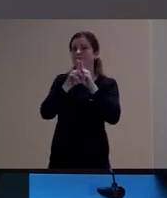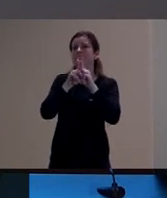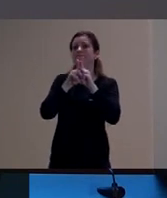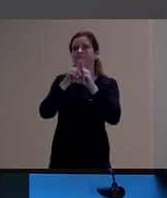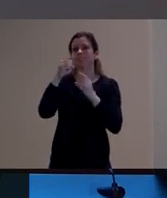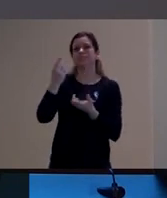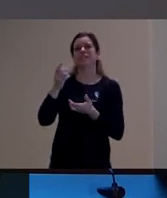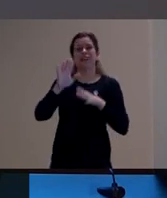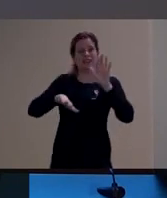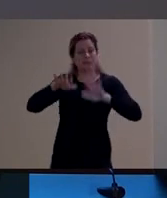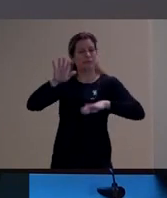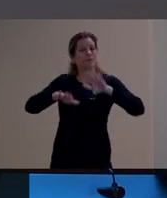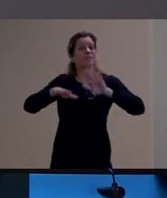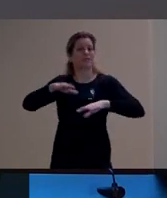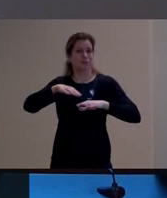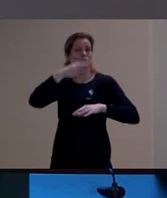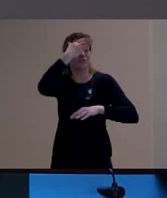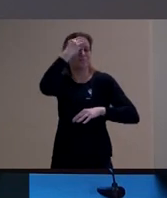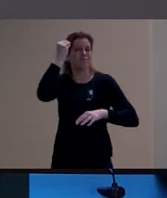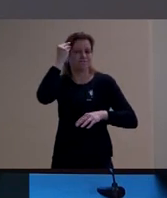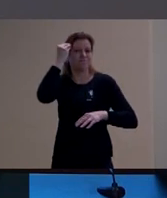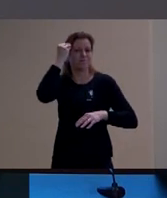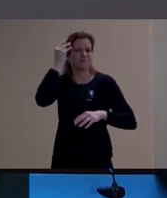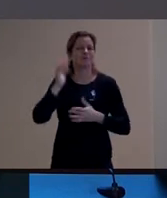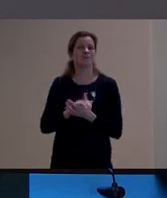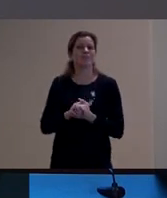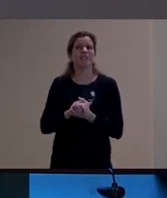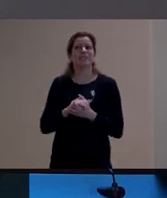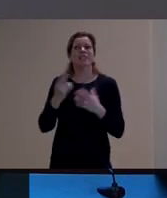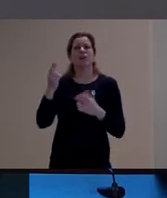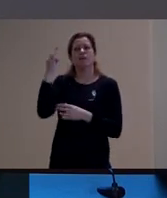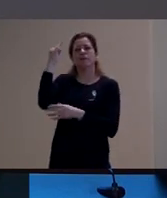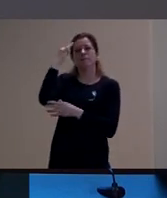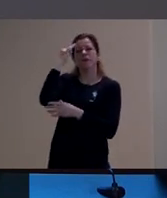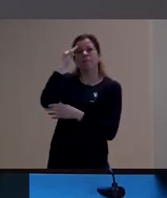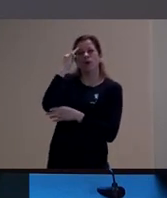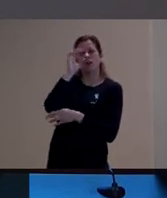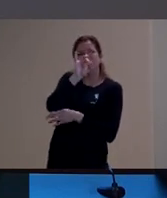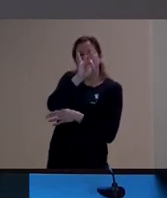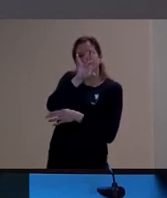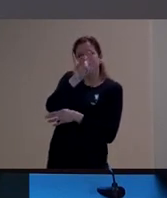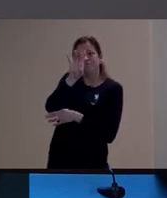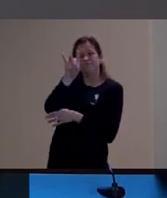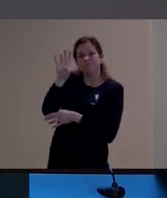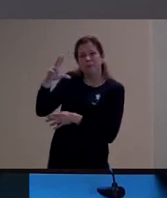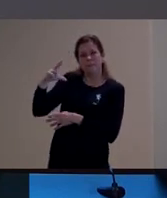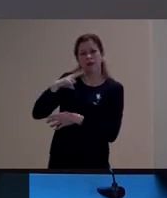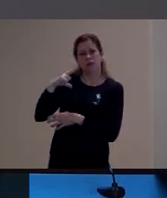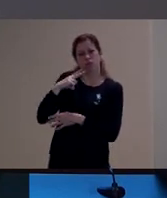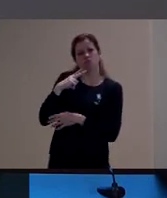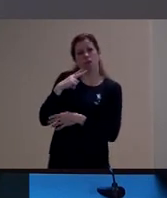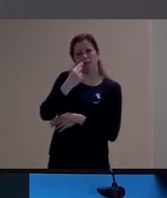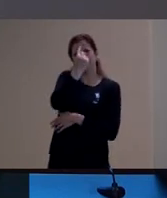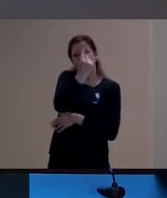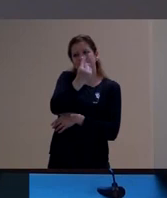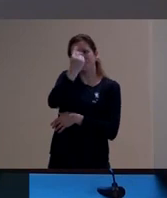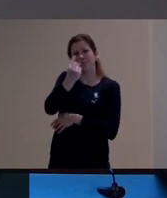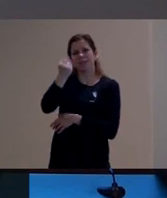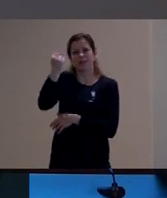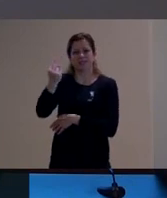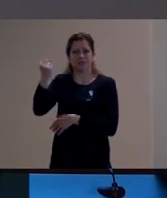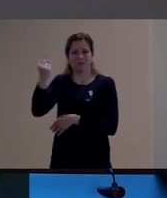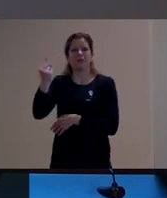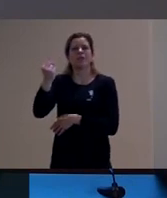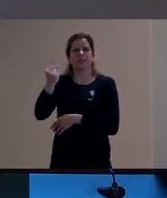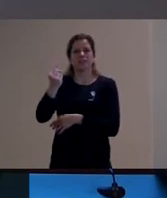vai entrecruzando essa memória que é algo individual com a história que é algo coletivo então está sempre presente esse